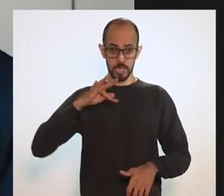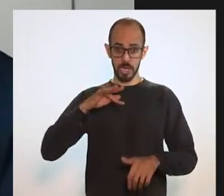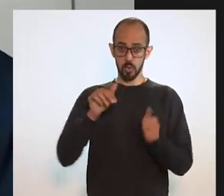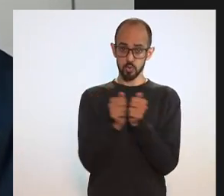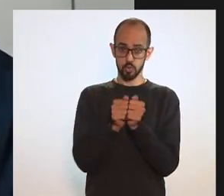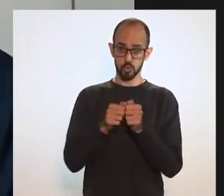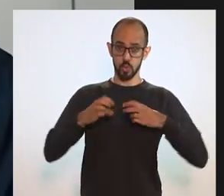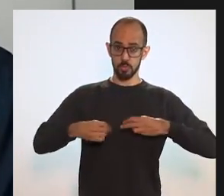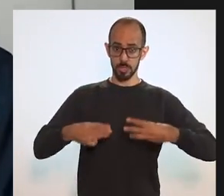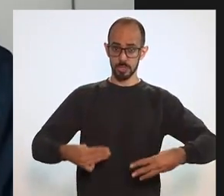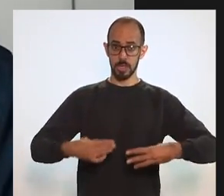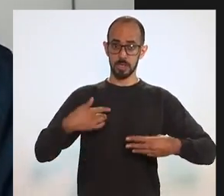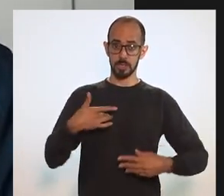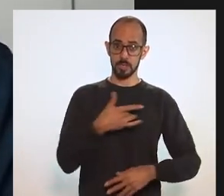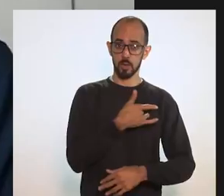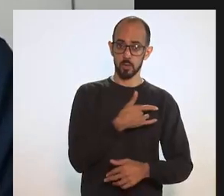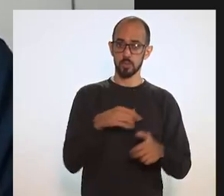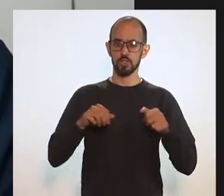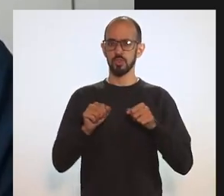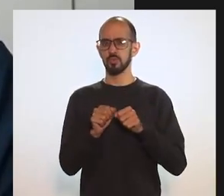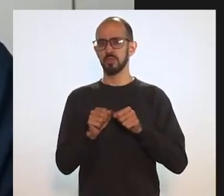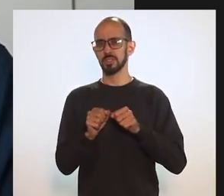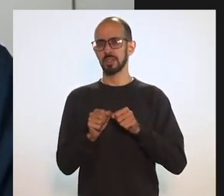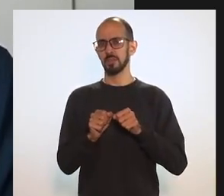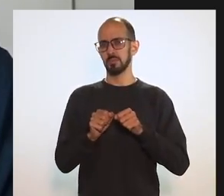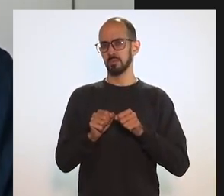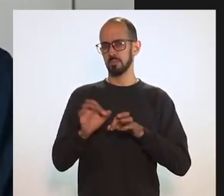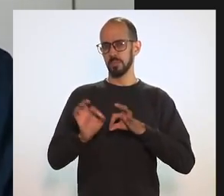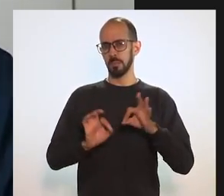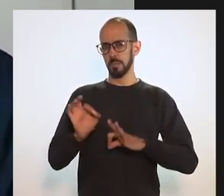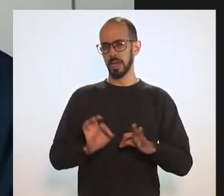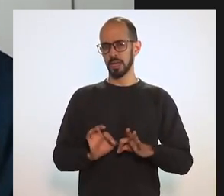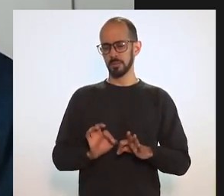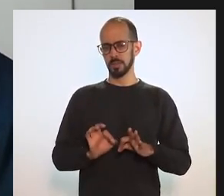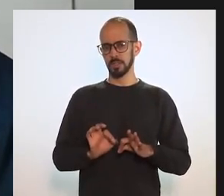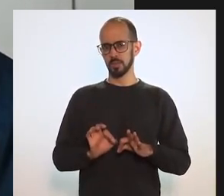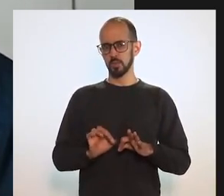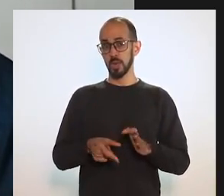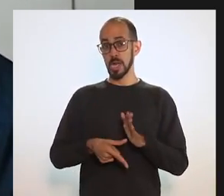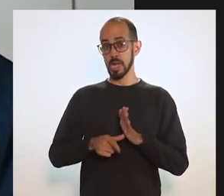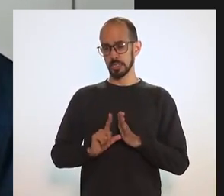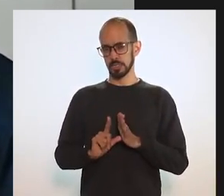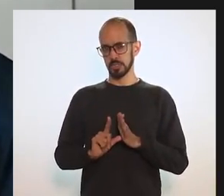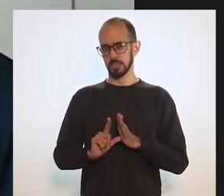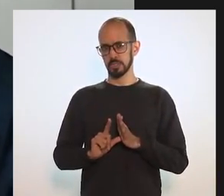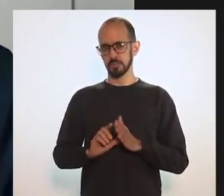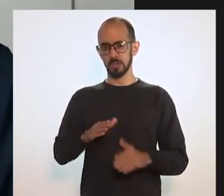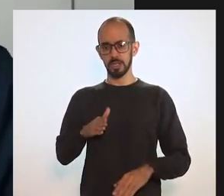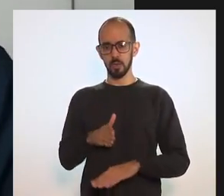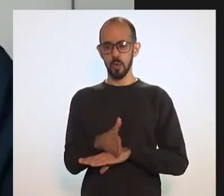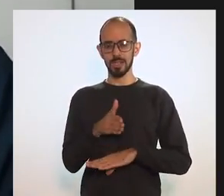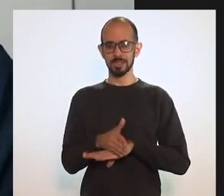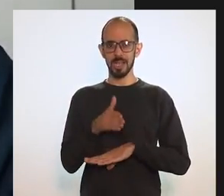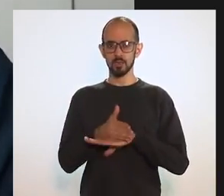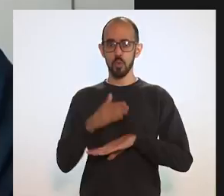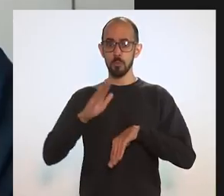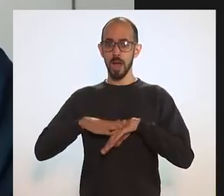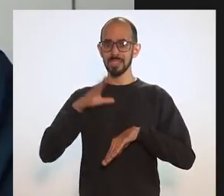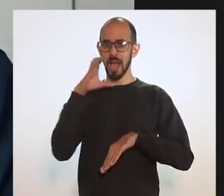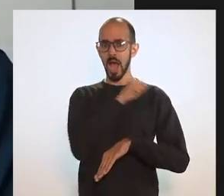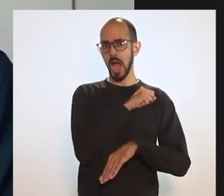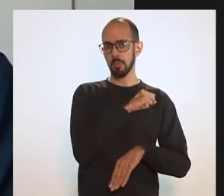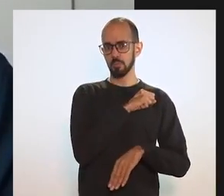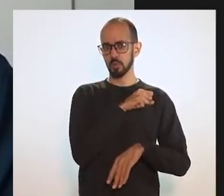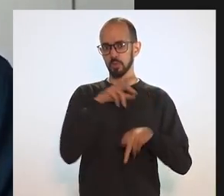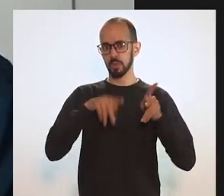Ministério da Saúde, tivesse se preparado e planejado o acesso mais rápido